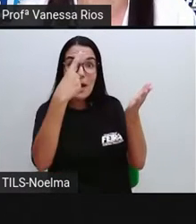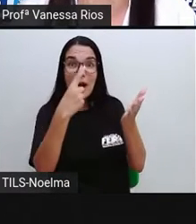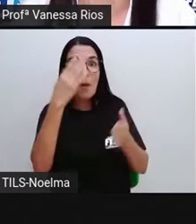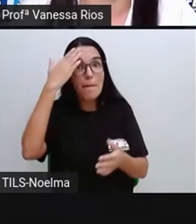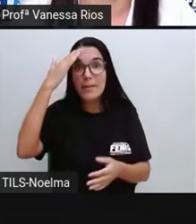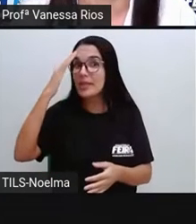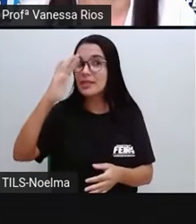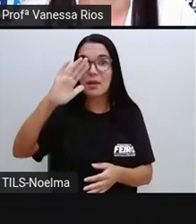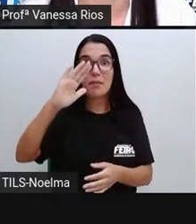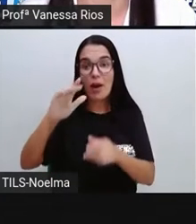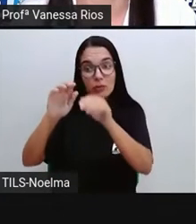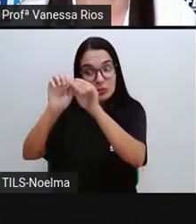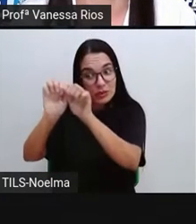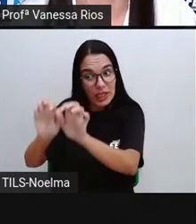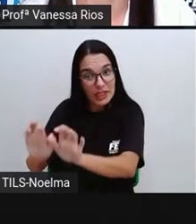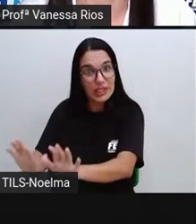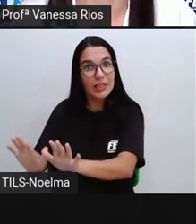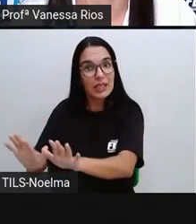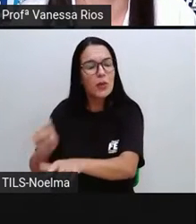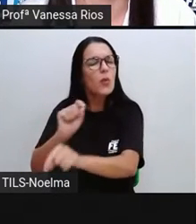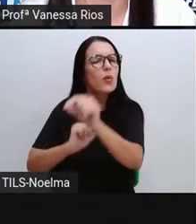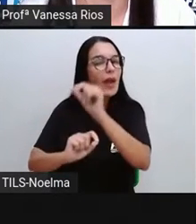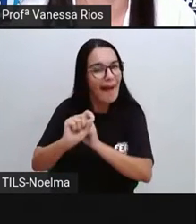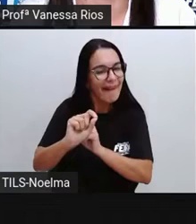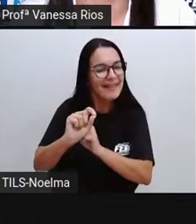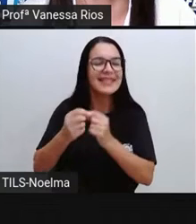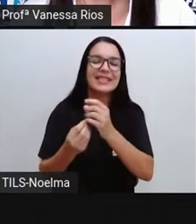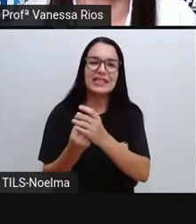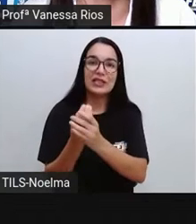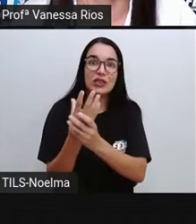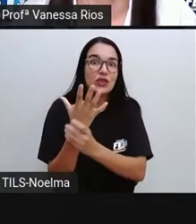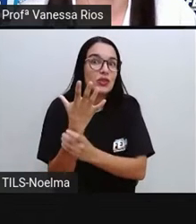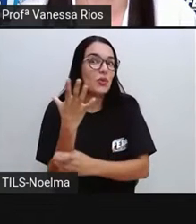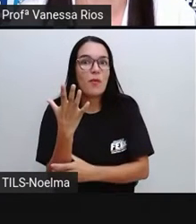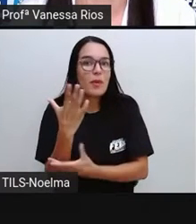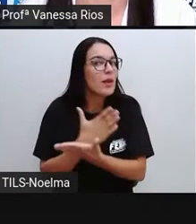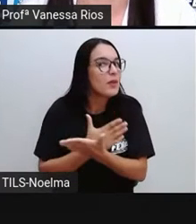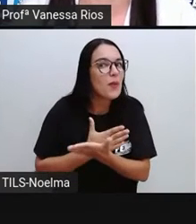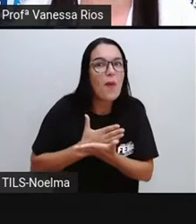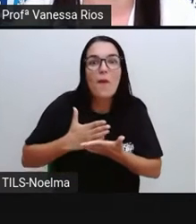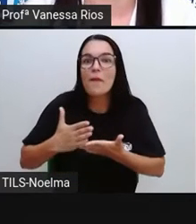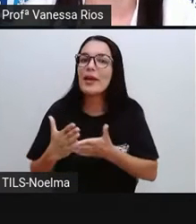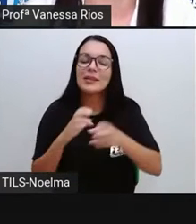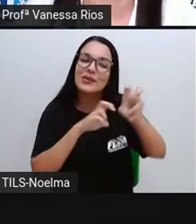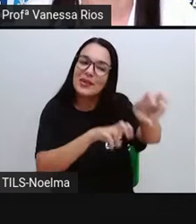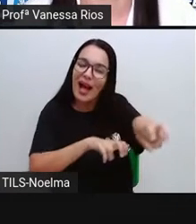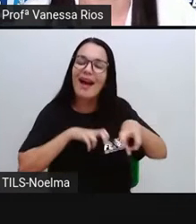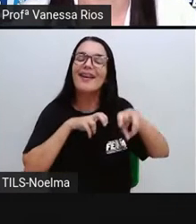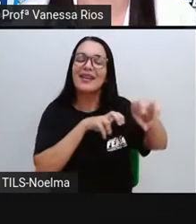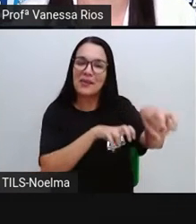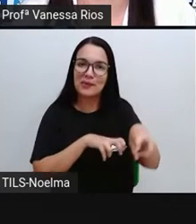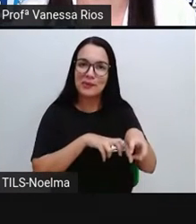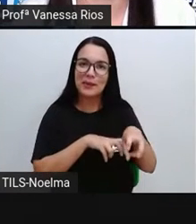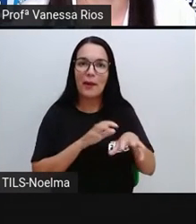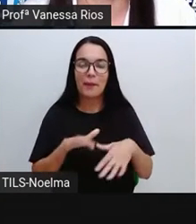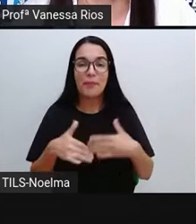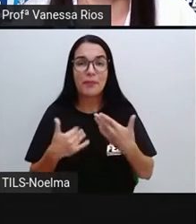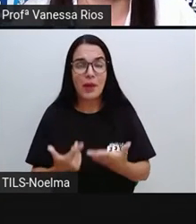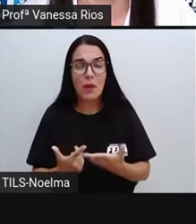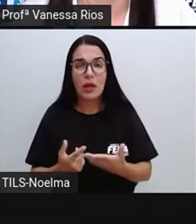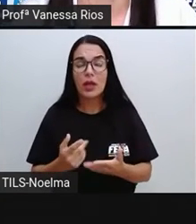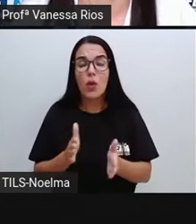principal a descoberta da agricultura. Então, a partir do momento que o homem passa a